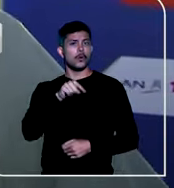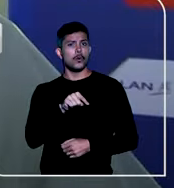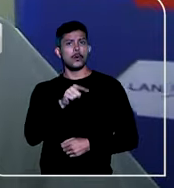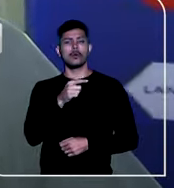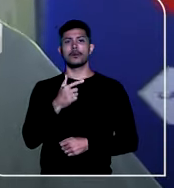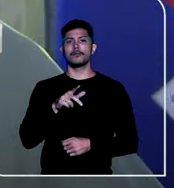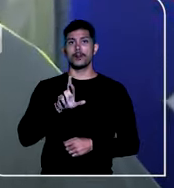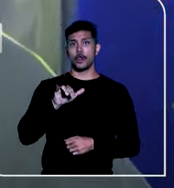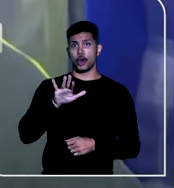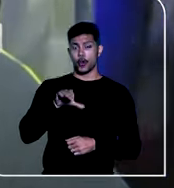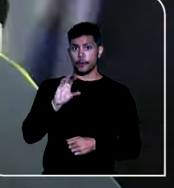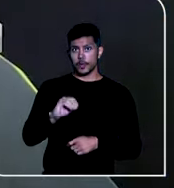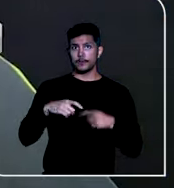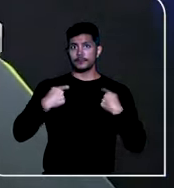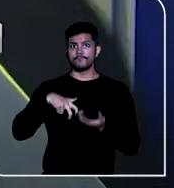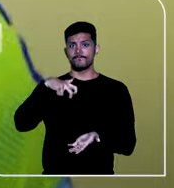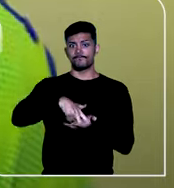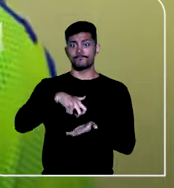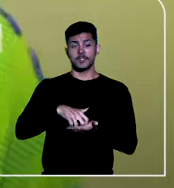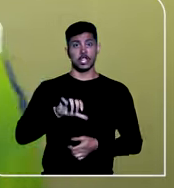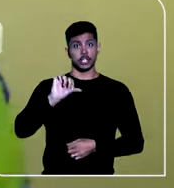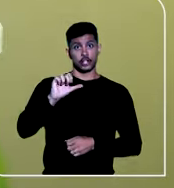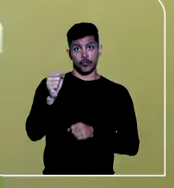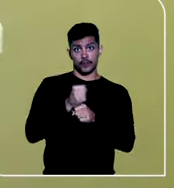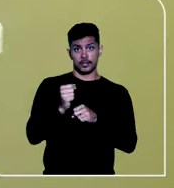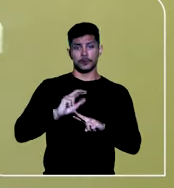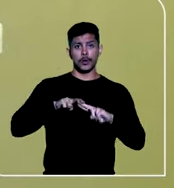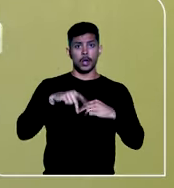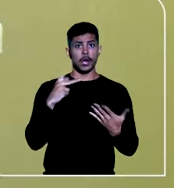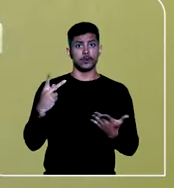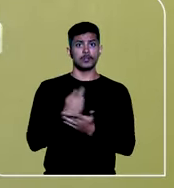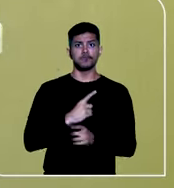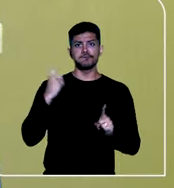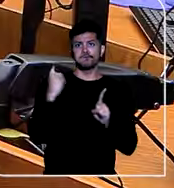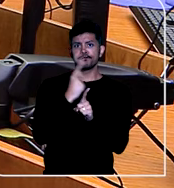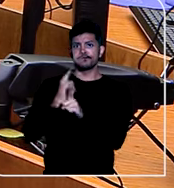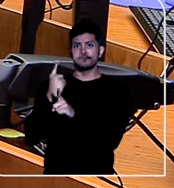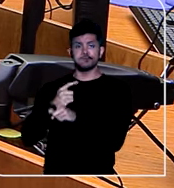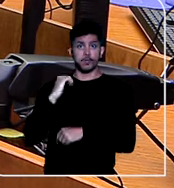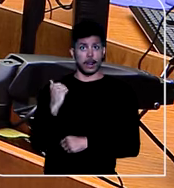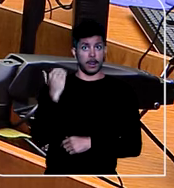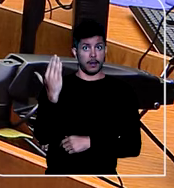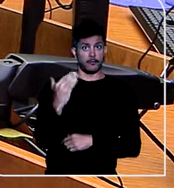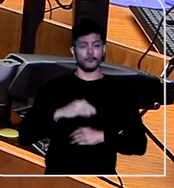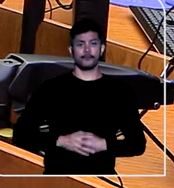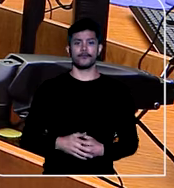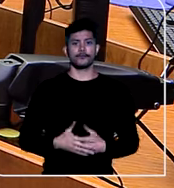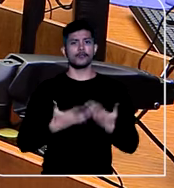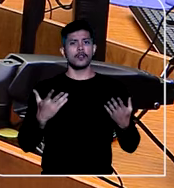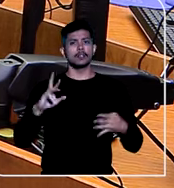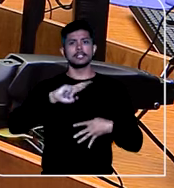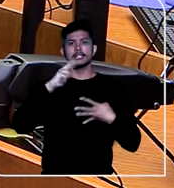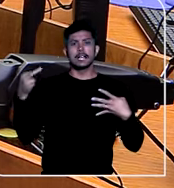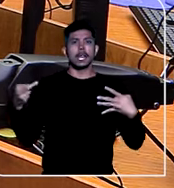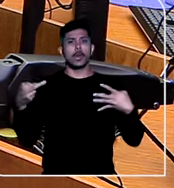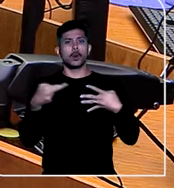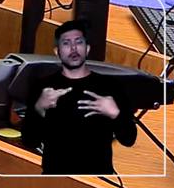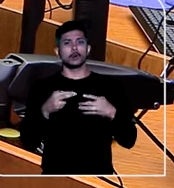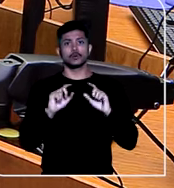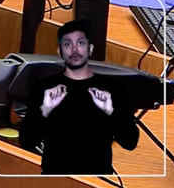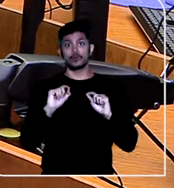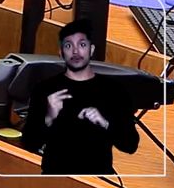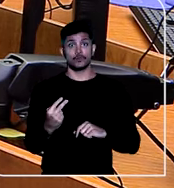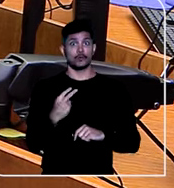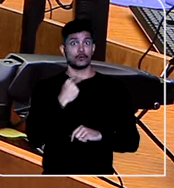de cumprir a pena de nove anos de prisão por estupro em território nacional. Considerando que eventuais recursos contra a decisão